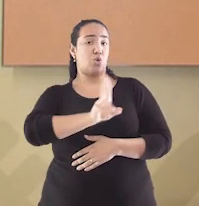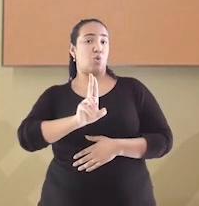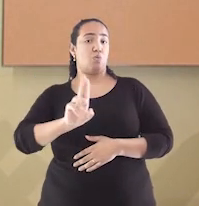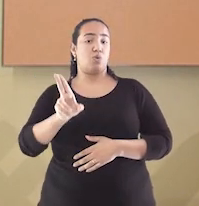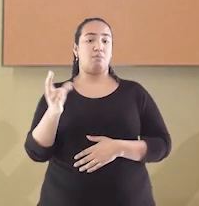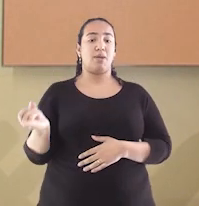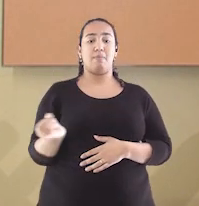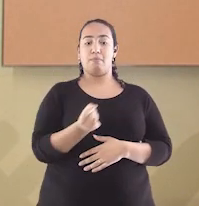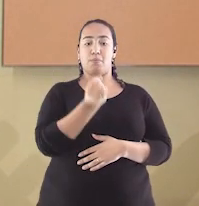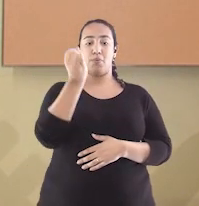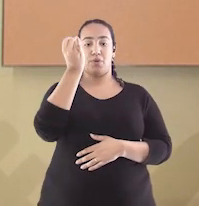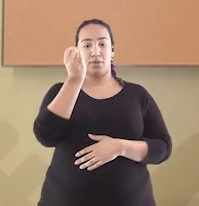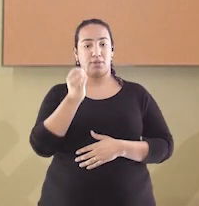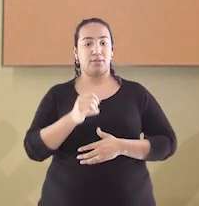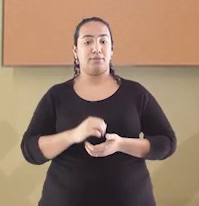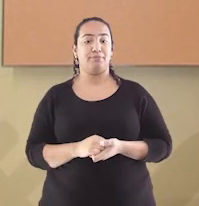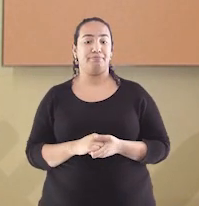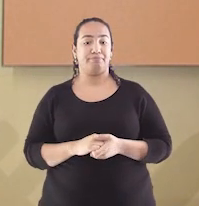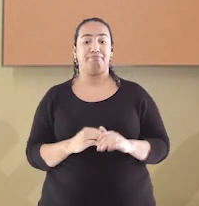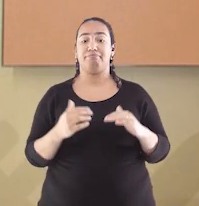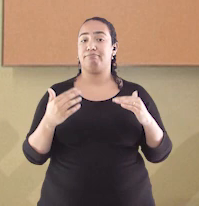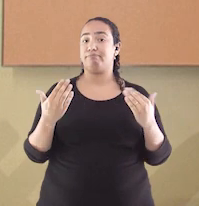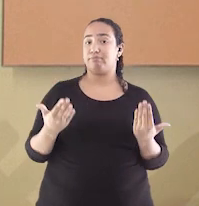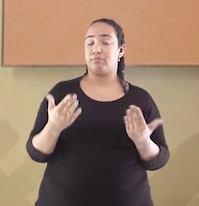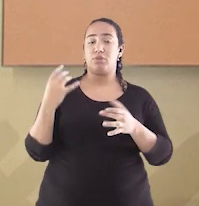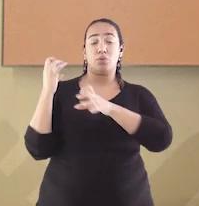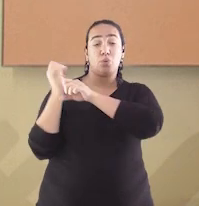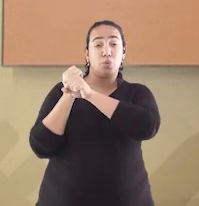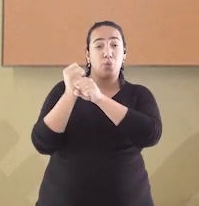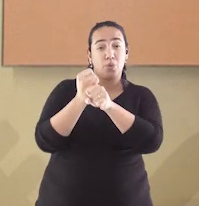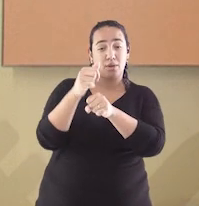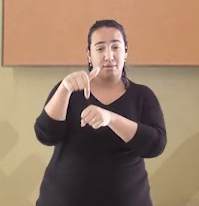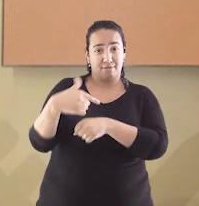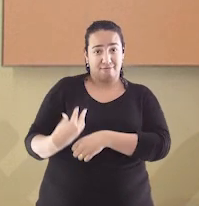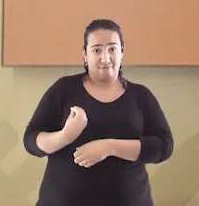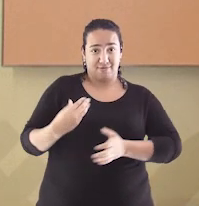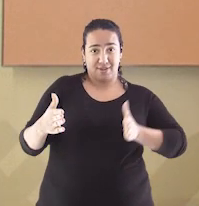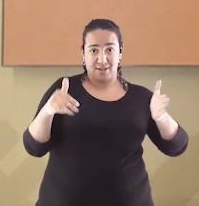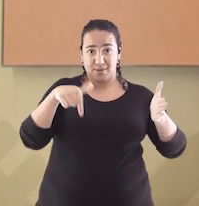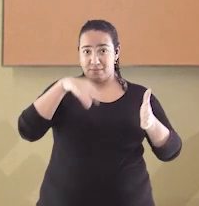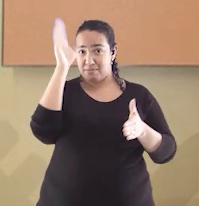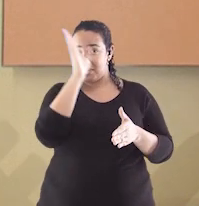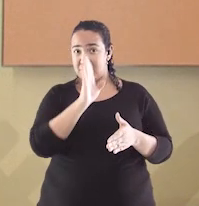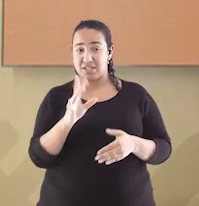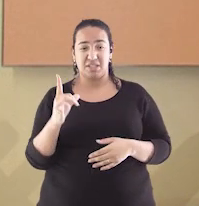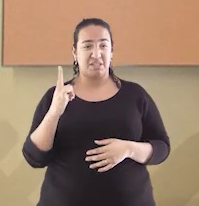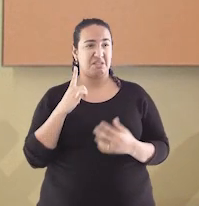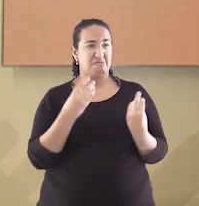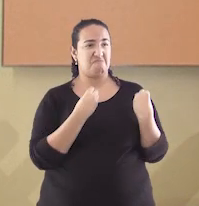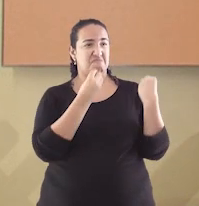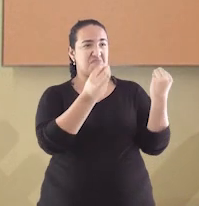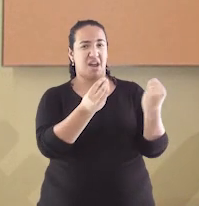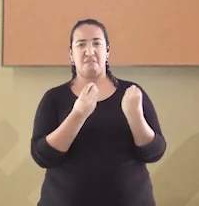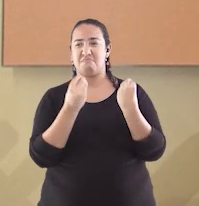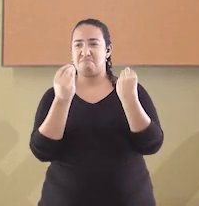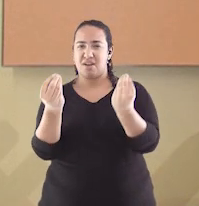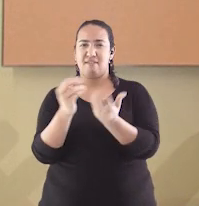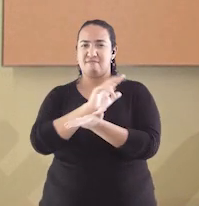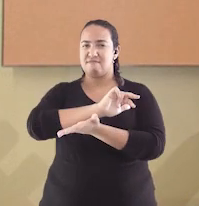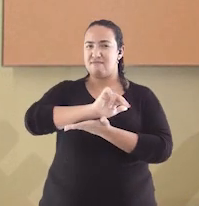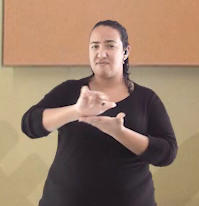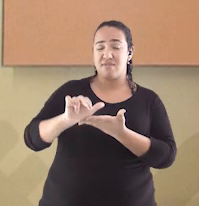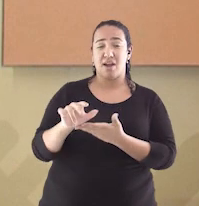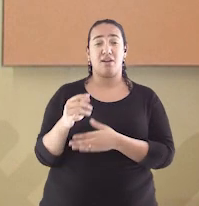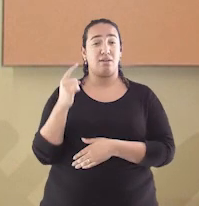essa daqui. Só entre os anos em que esteve aqui no Brasil, Dom João concedeu vários títulos. Só para vocês terem